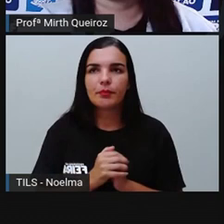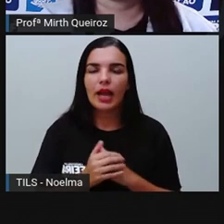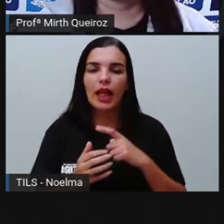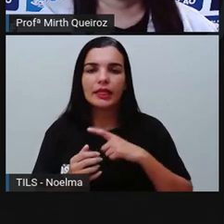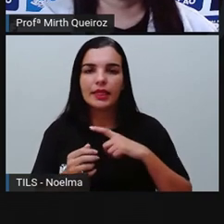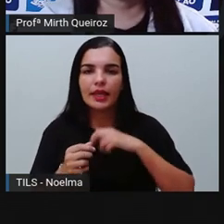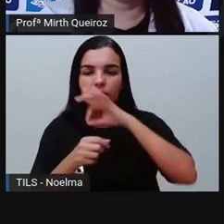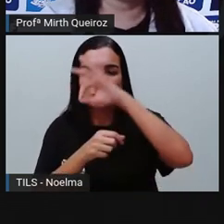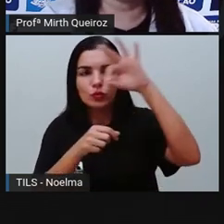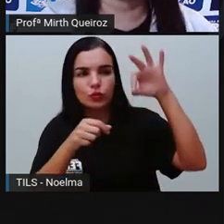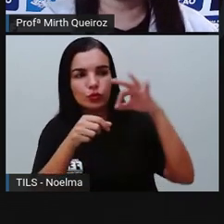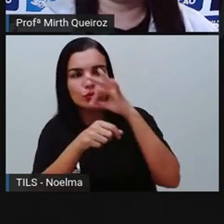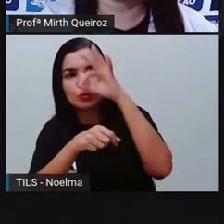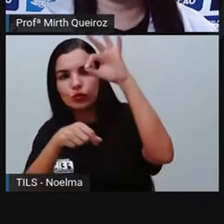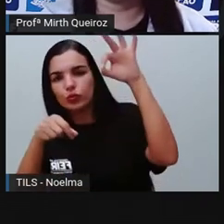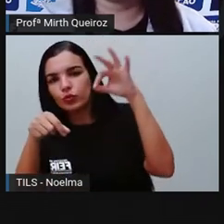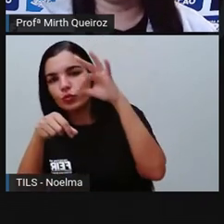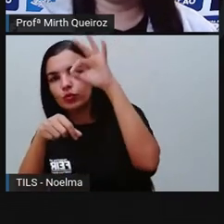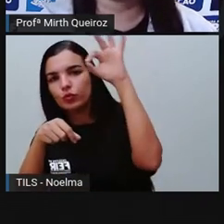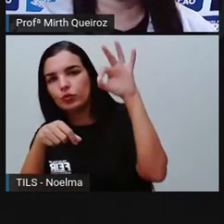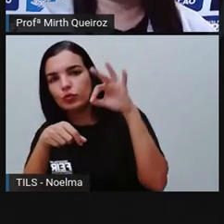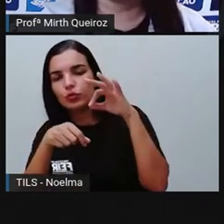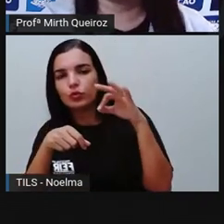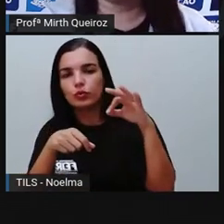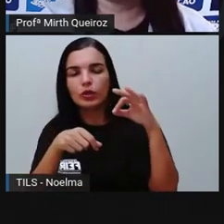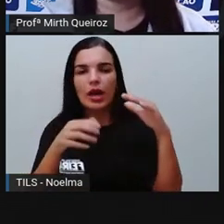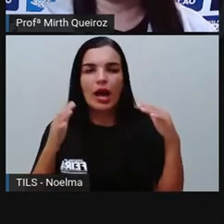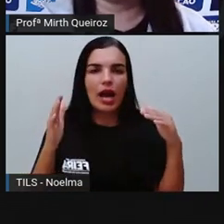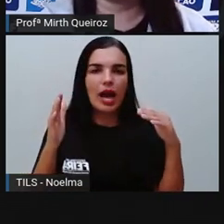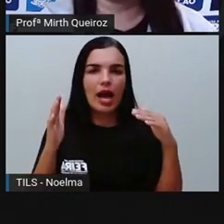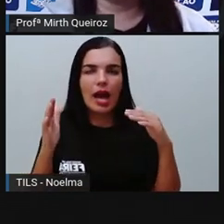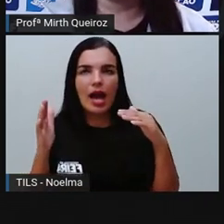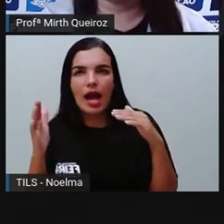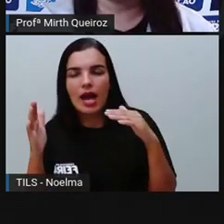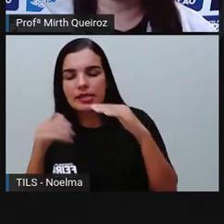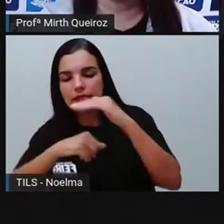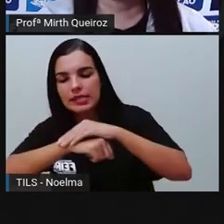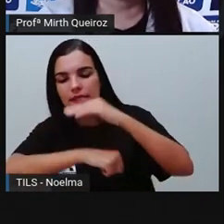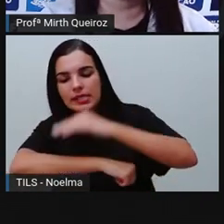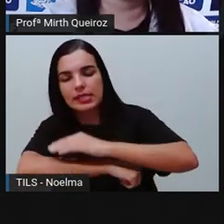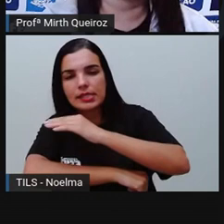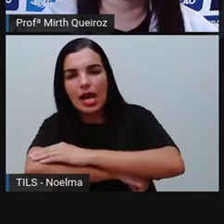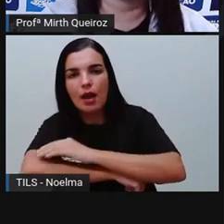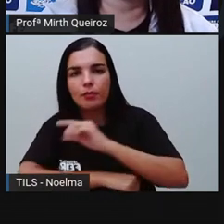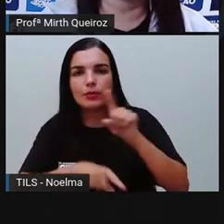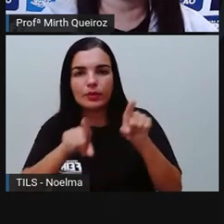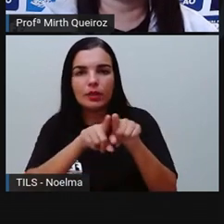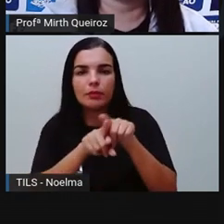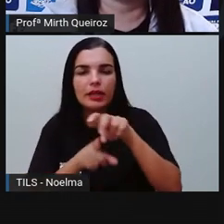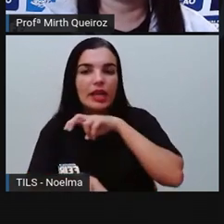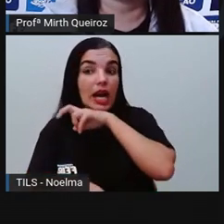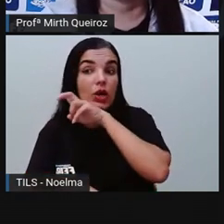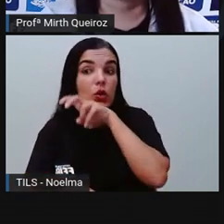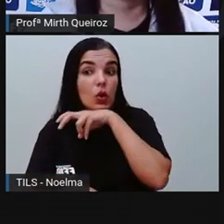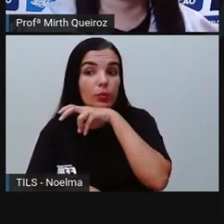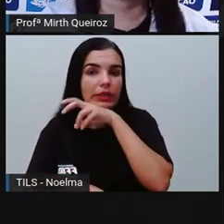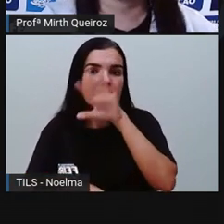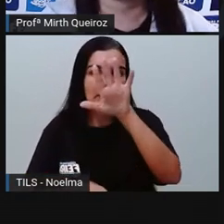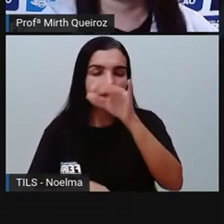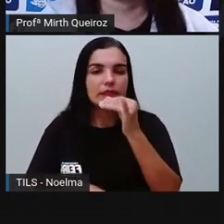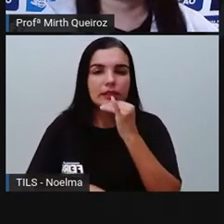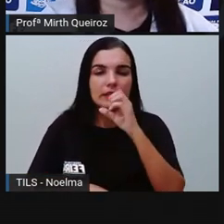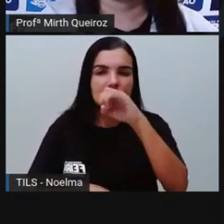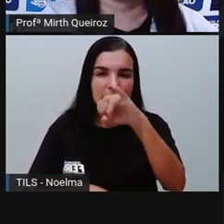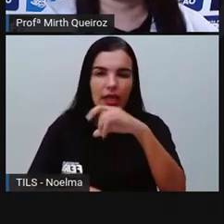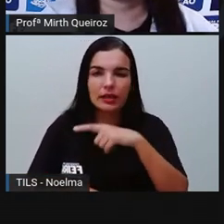cobra. Da mosca até a cobra, todos são extremamente importantes. O que acontece se o sapo morrer? Nós vamos